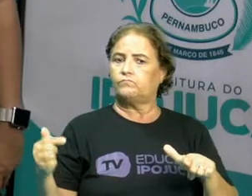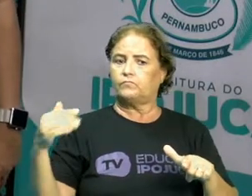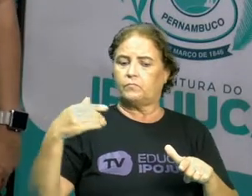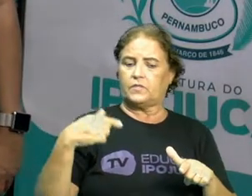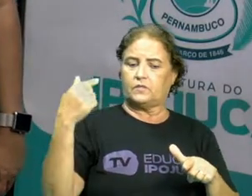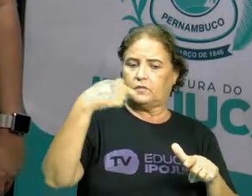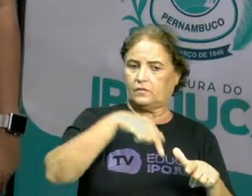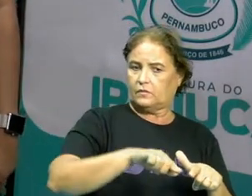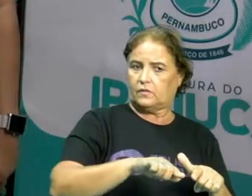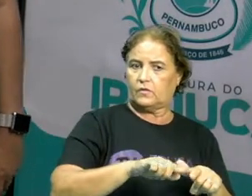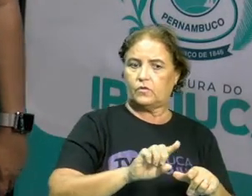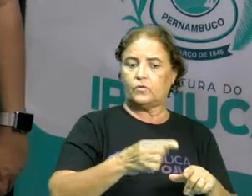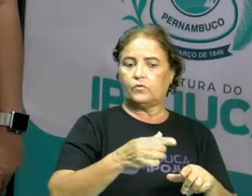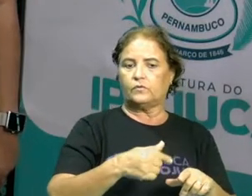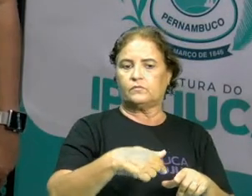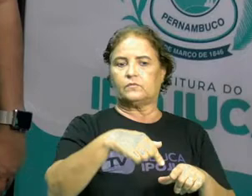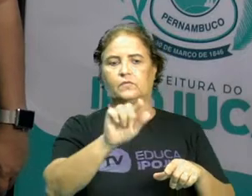matéria.